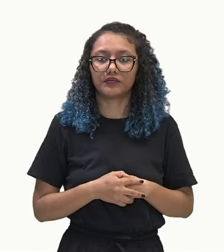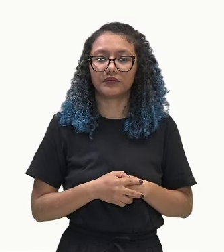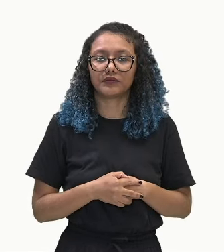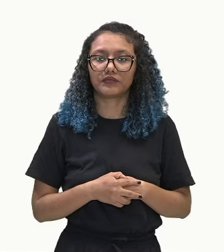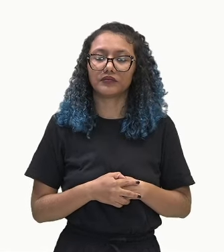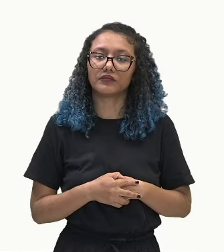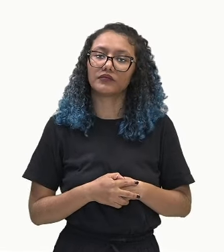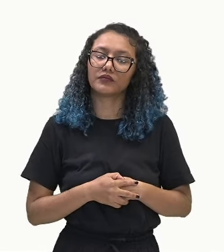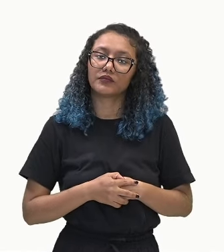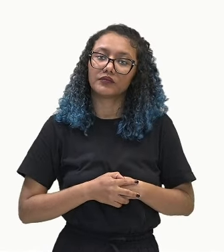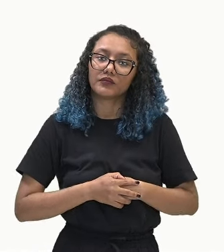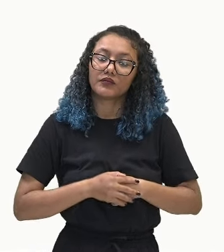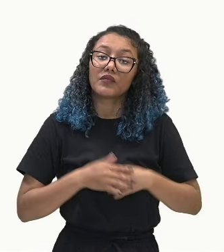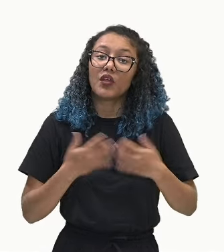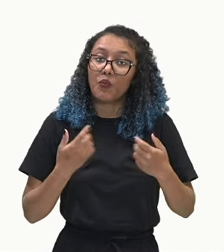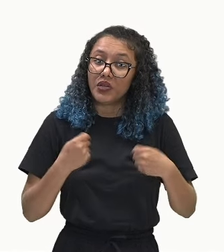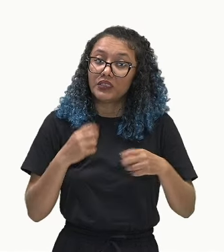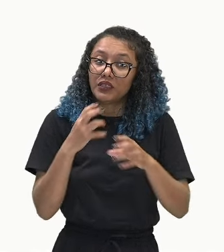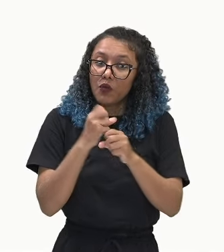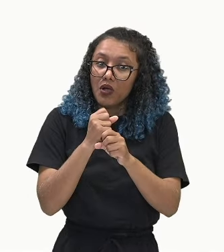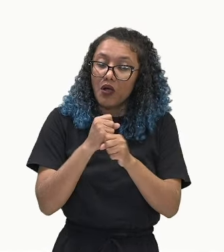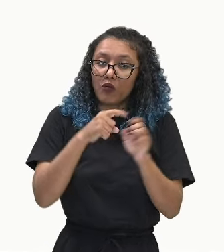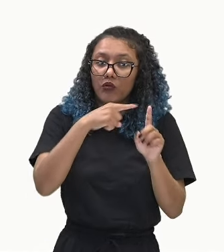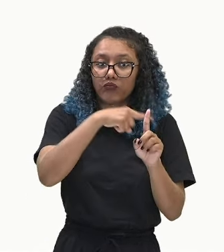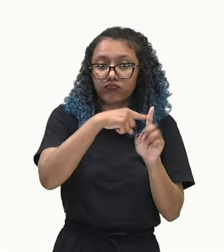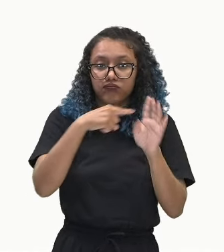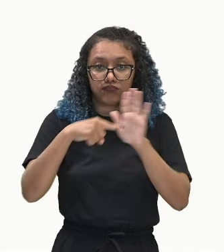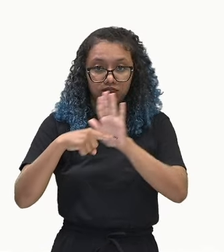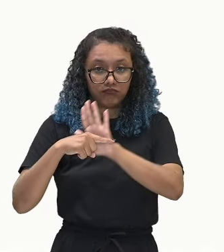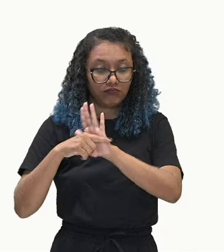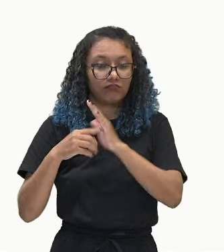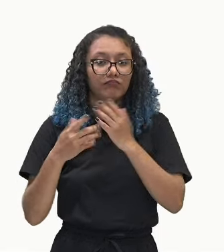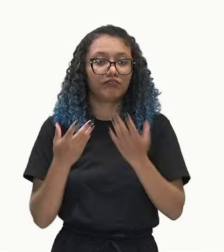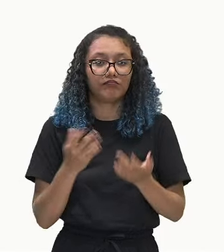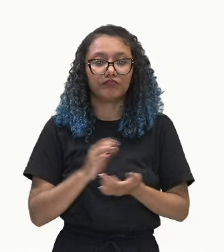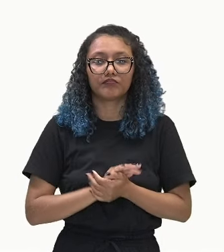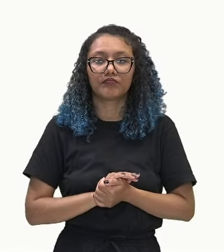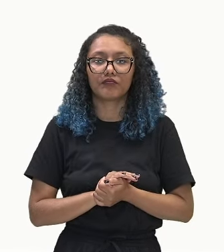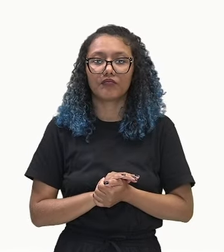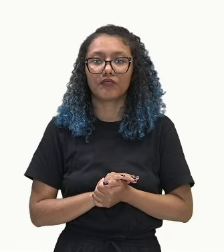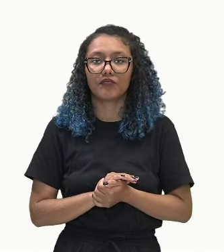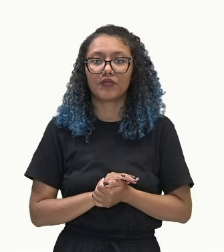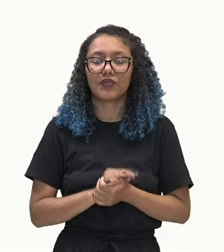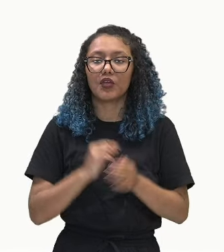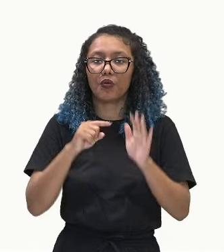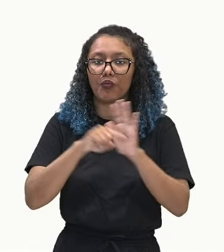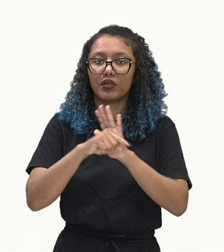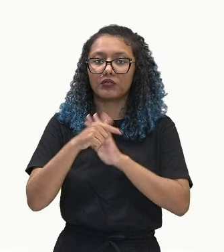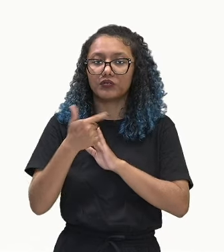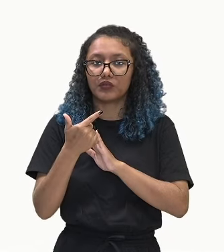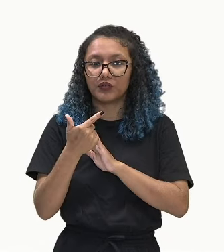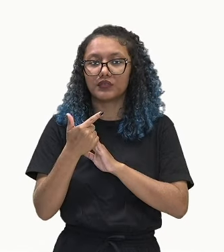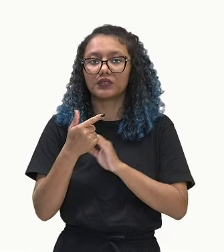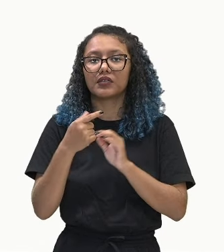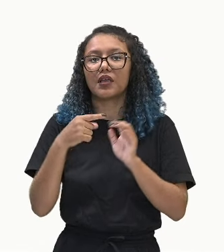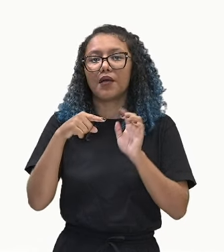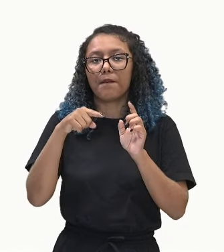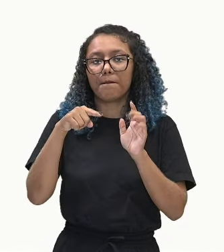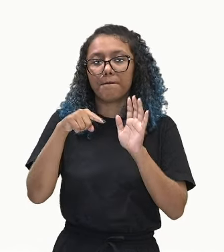a gente precisa fazer um jogo de sinal. Então, vamos ter menos 2. Menos com menos dá mais.